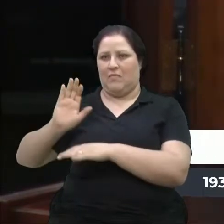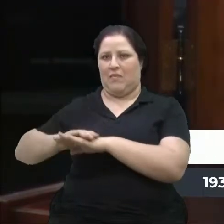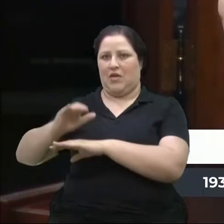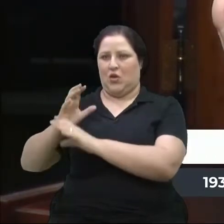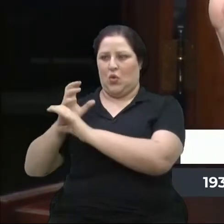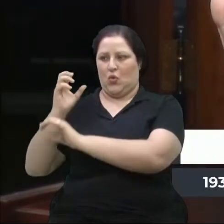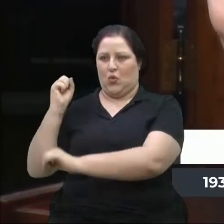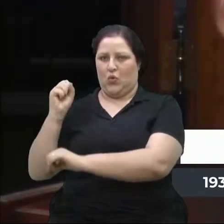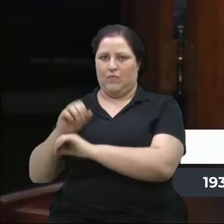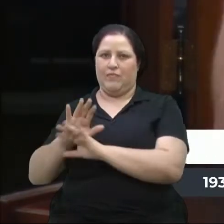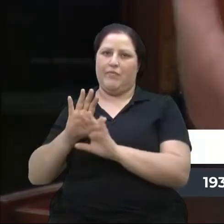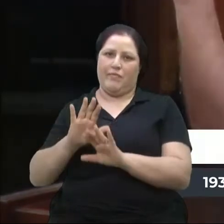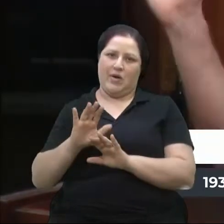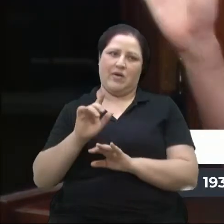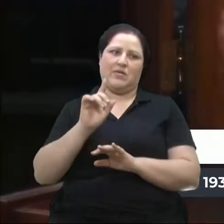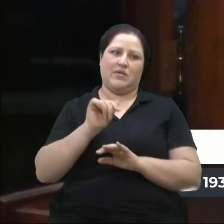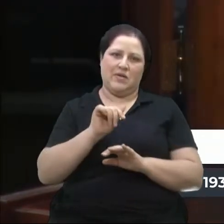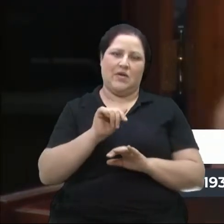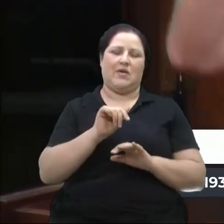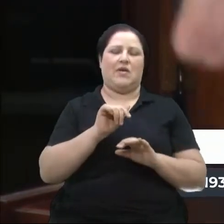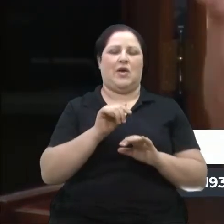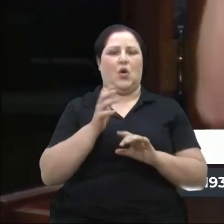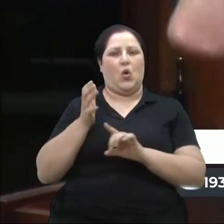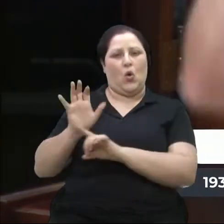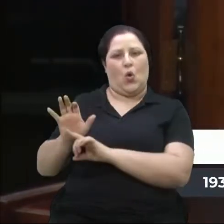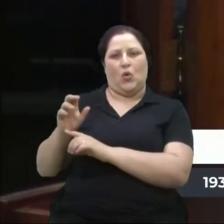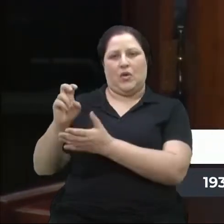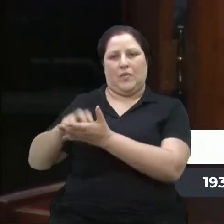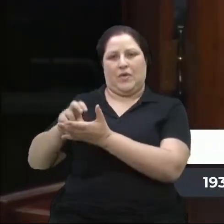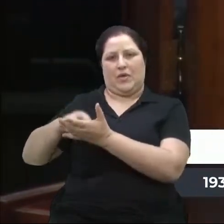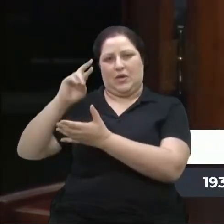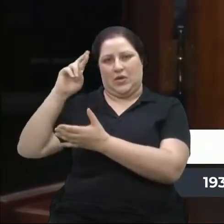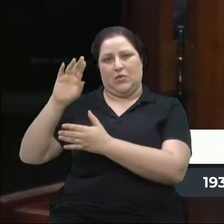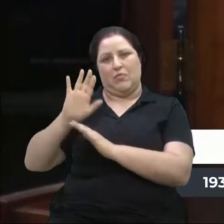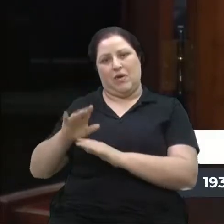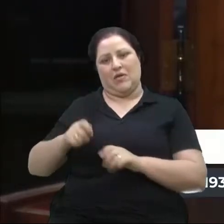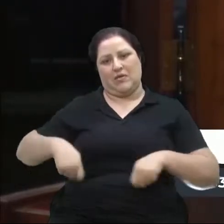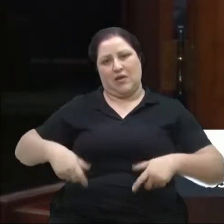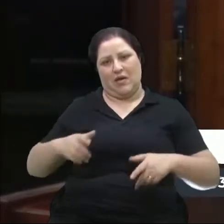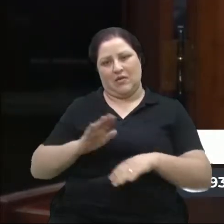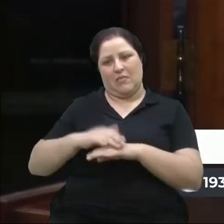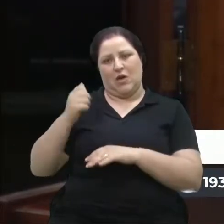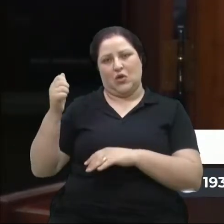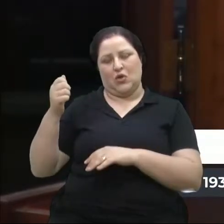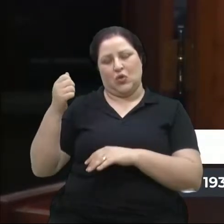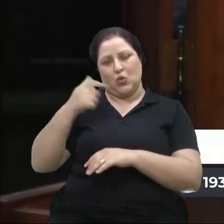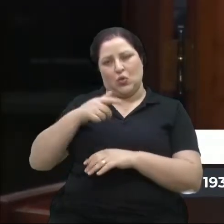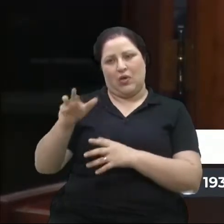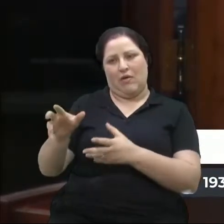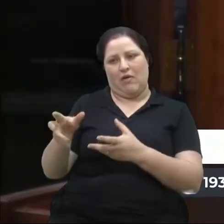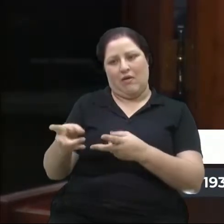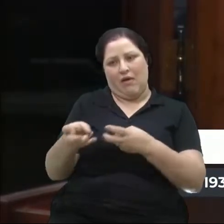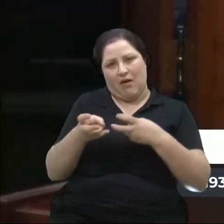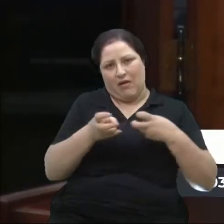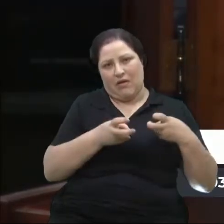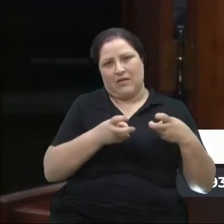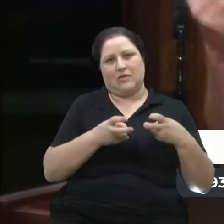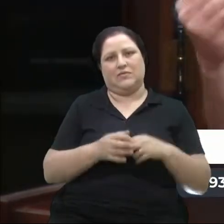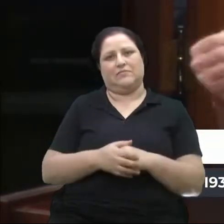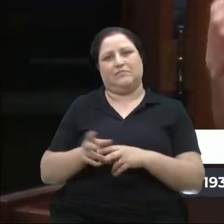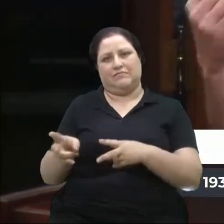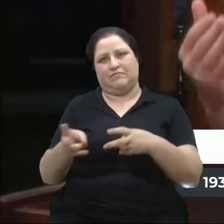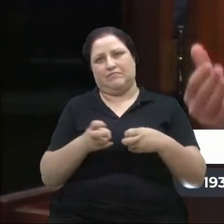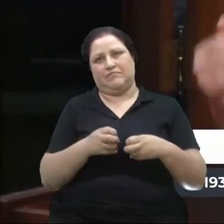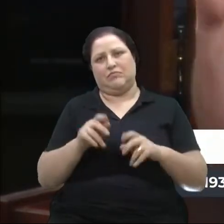né, mas dizem que são contra os banqueiros, mas vão gastar mais do que arrecada. Mas existe uma segunda alternativa, que foi a que foi dita que este vereador havia